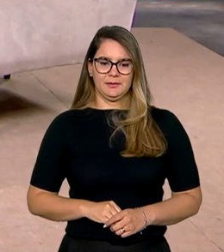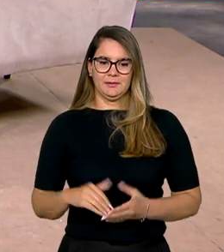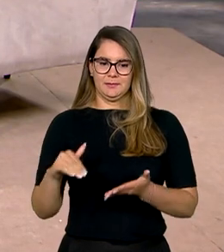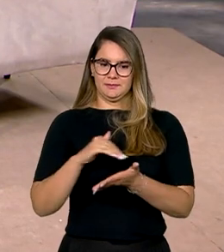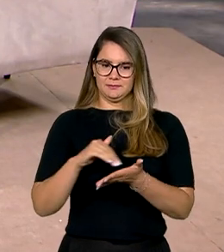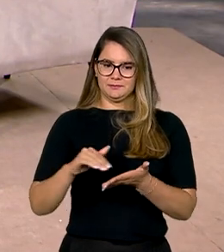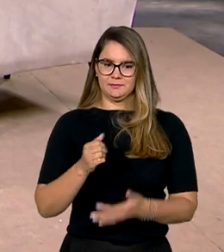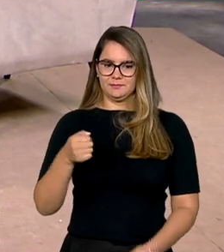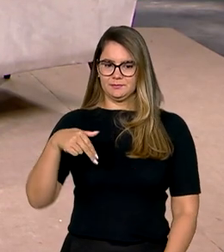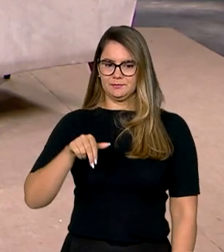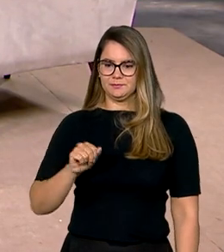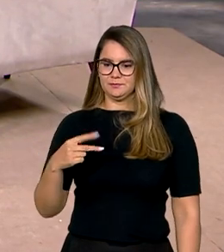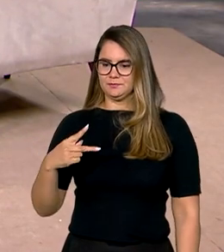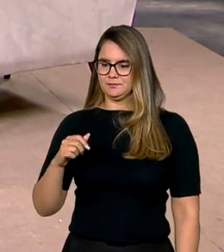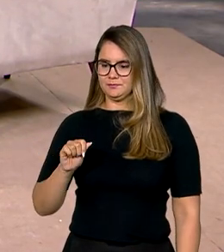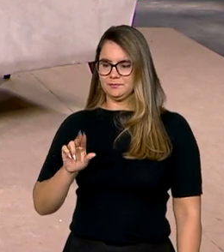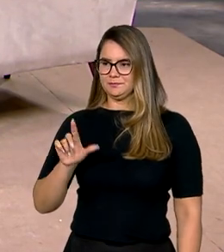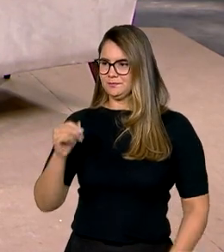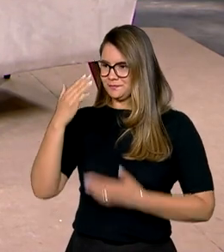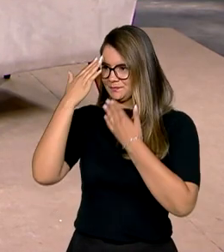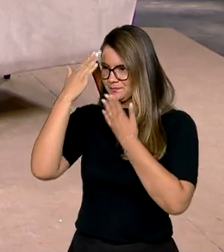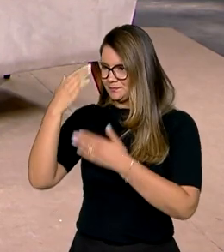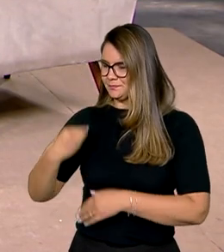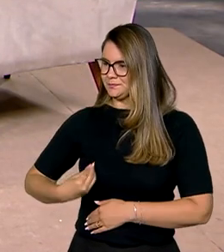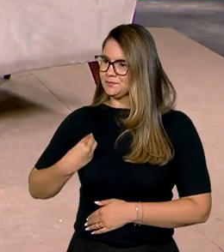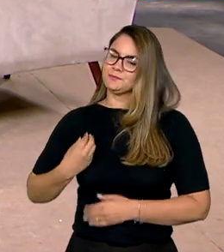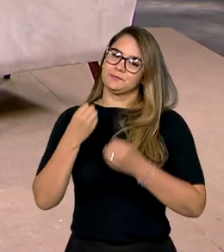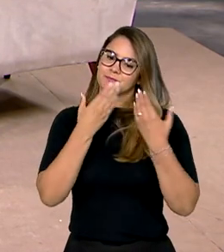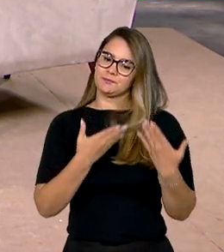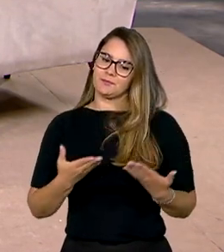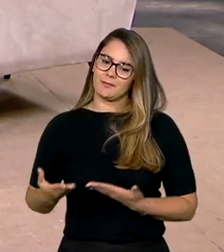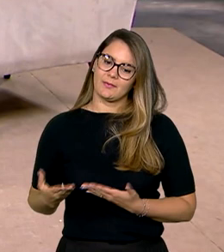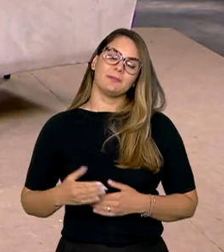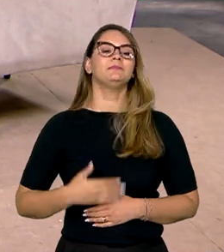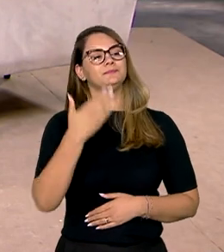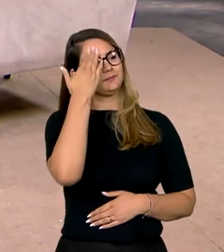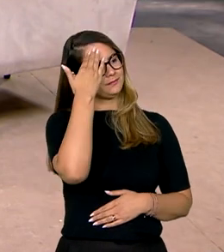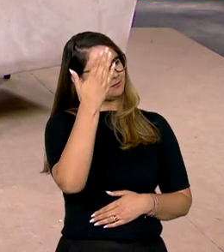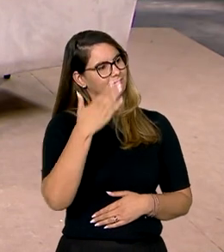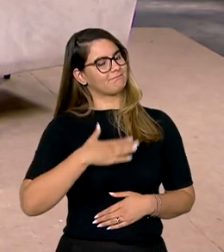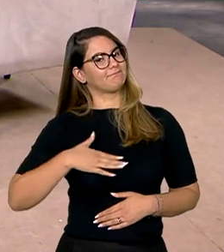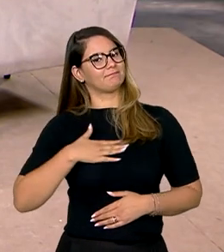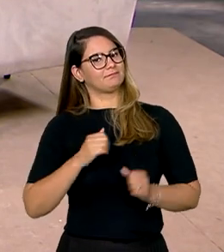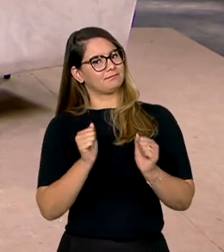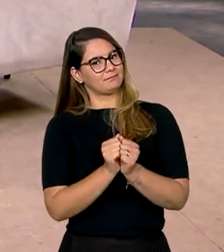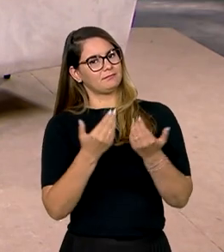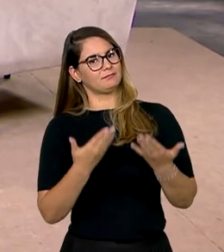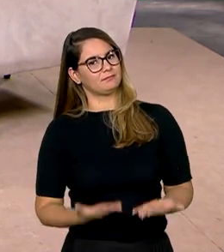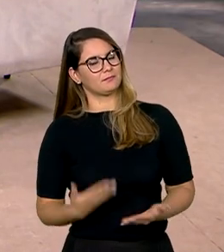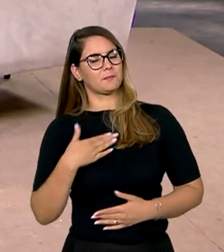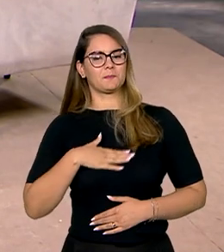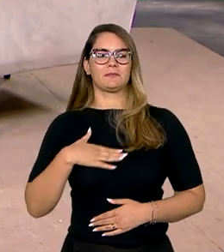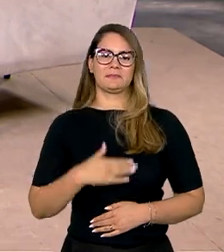Secretária Ana Paula Feminela, muito obrigado pela sua presença no Brasil em Dia. Seja bem-vinda. Muito obrigada, Roberta. É um prazer estar aqui com vocês. Prazer é nosso